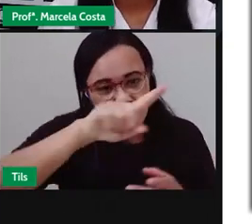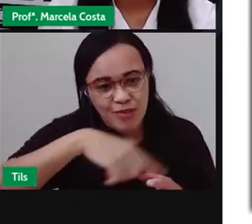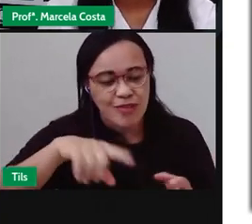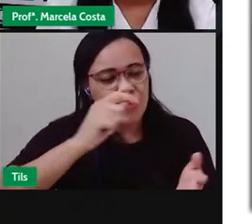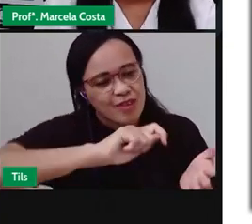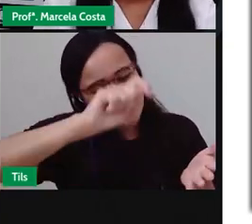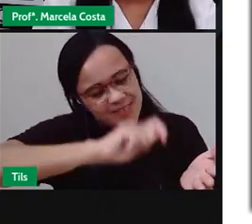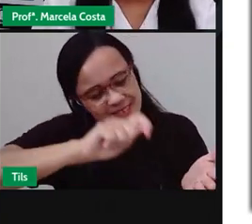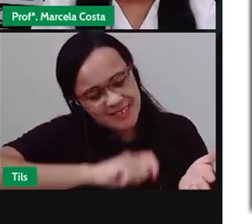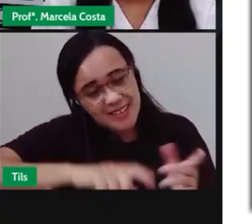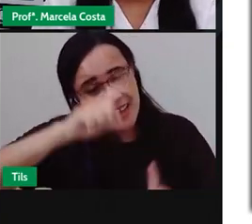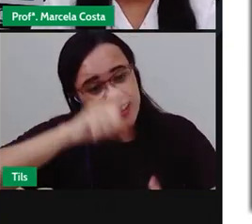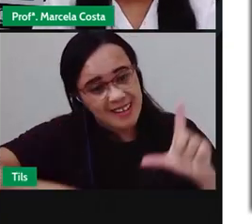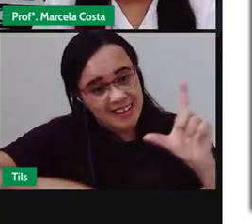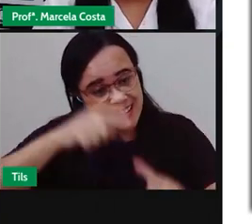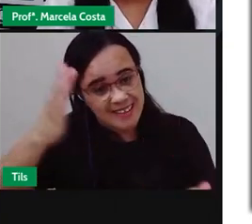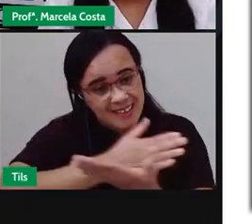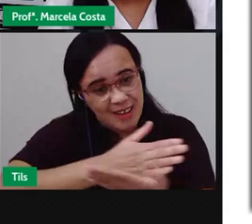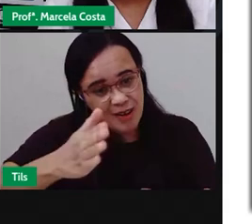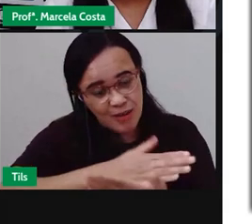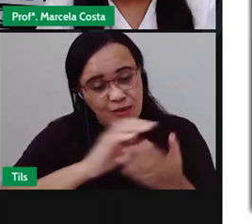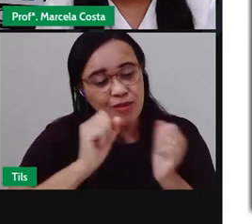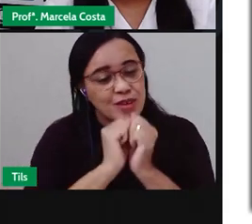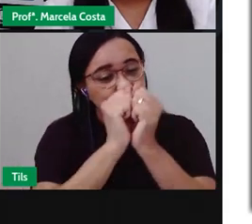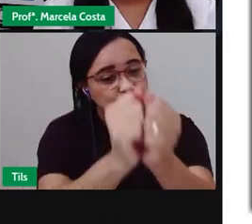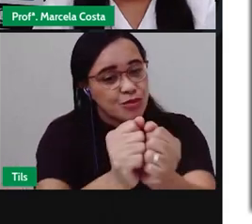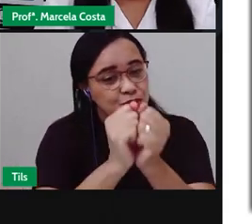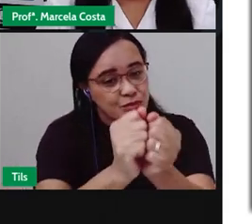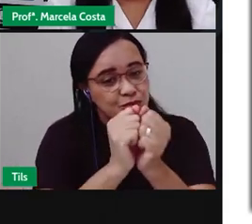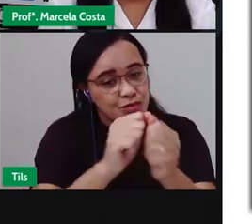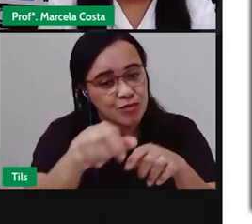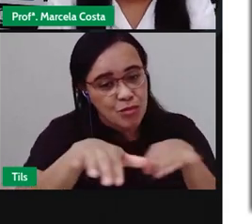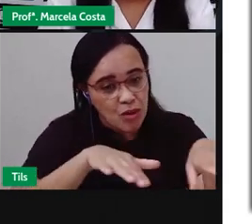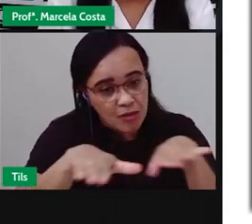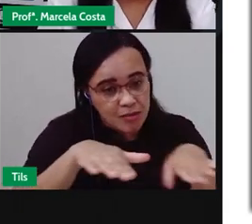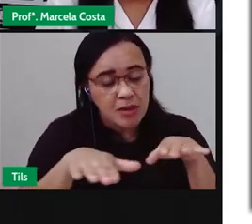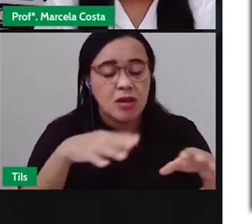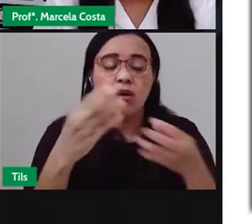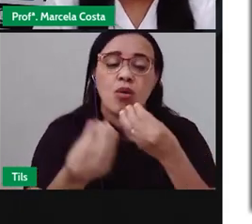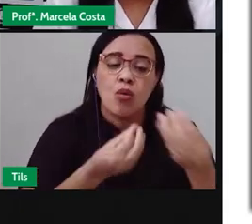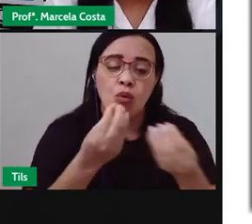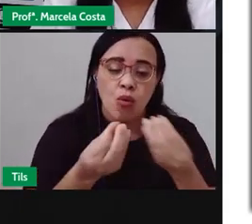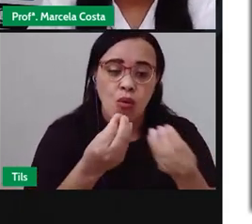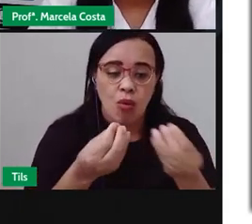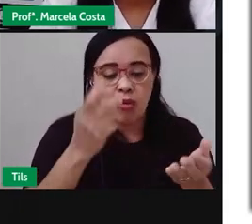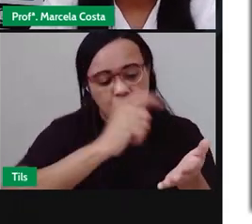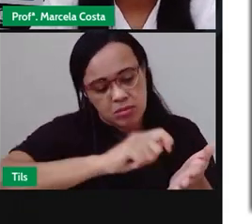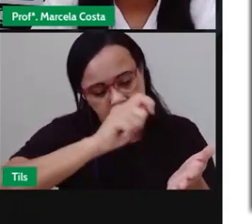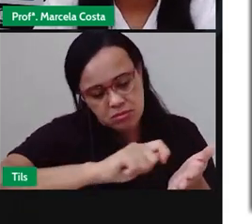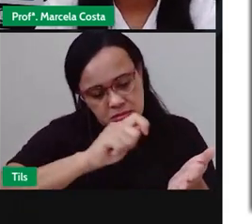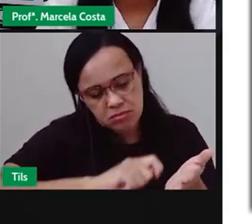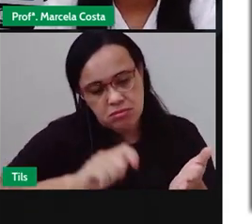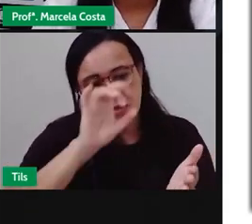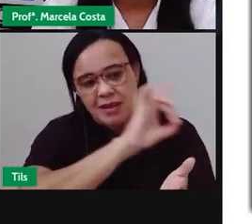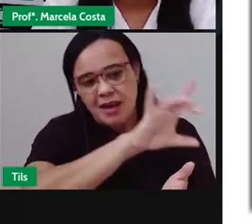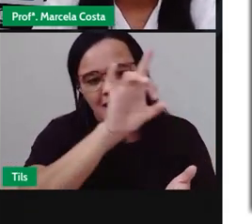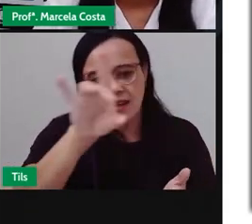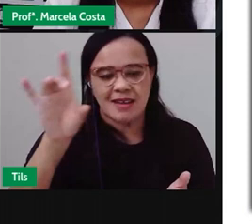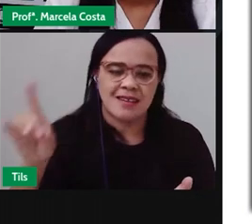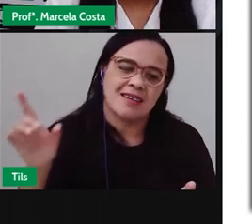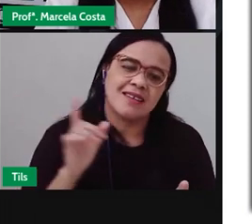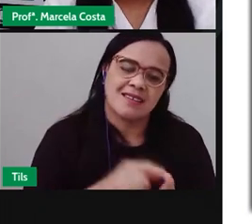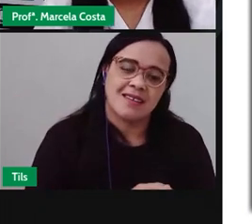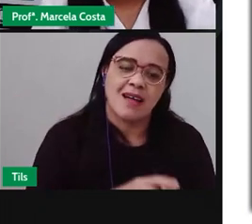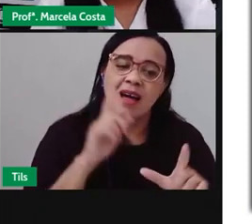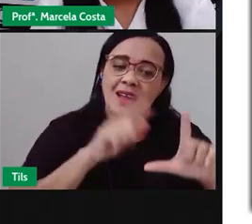letras E eu quero que vocês acompanhem o movimento Que é feito para escrever essas letras, tá bom?